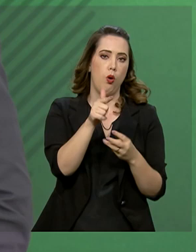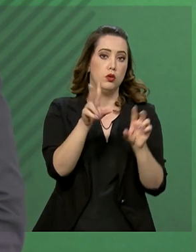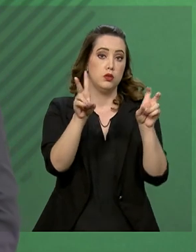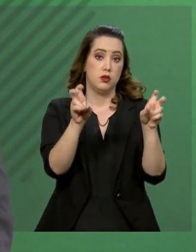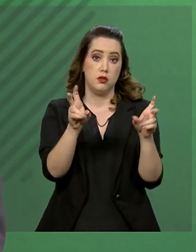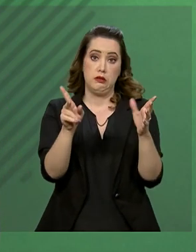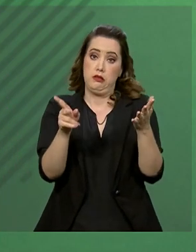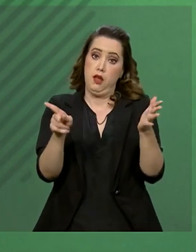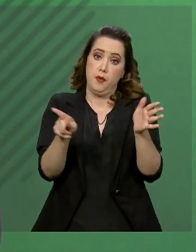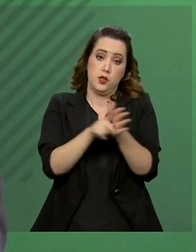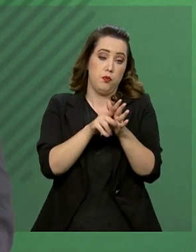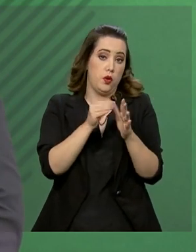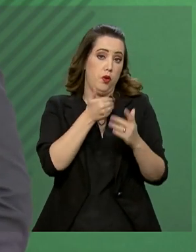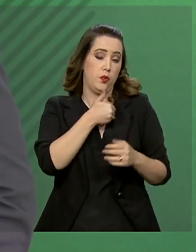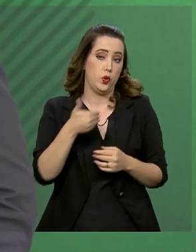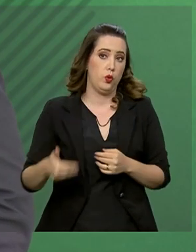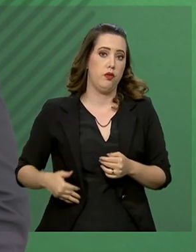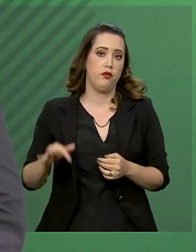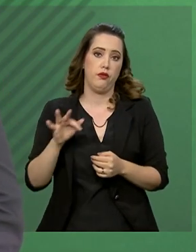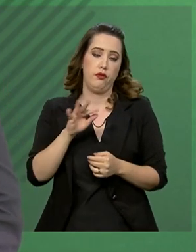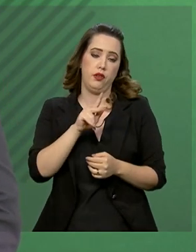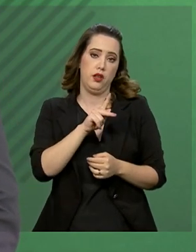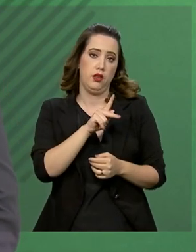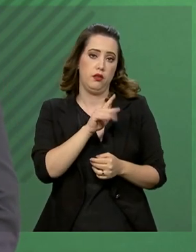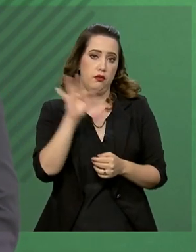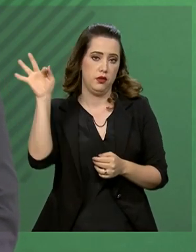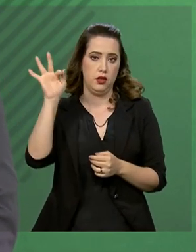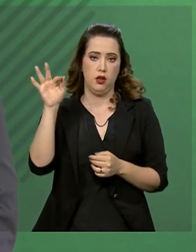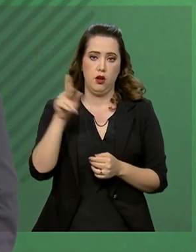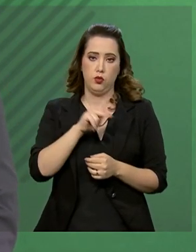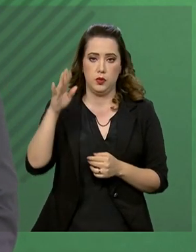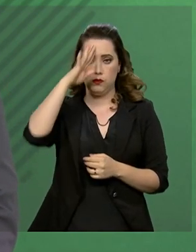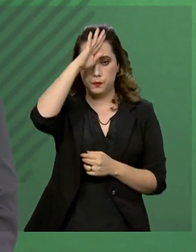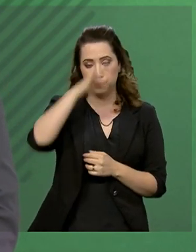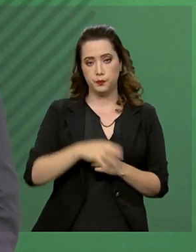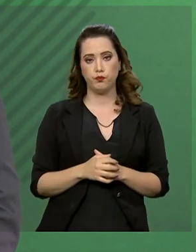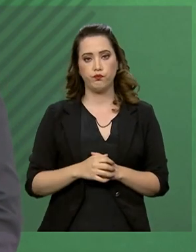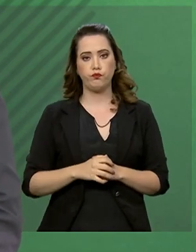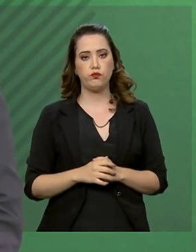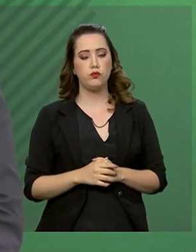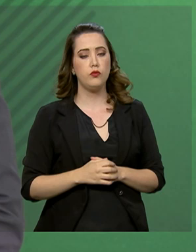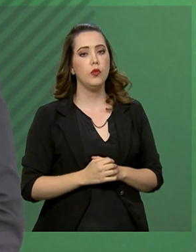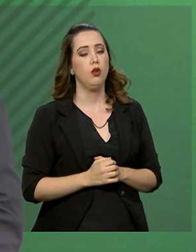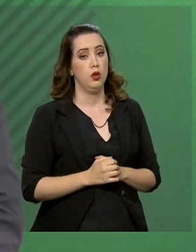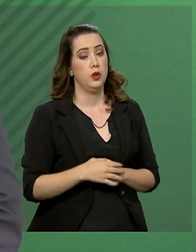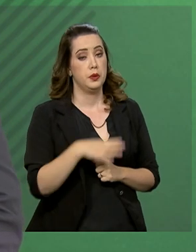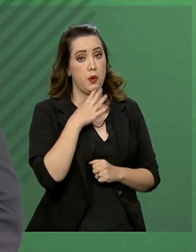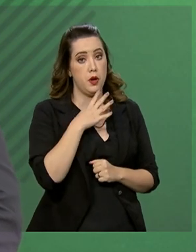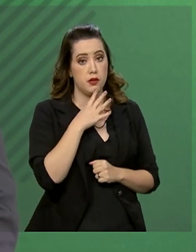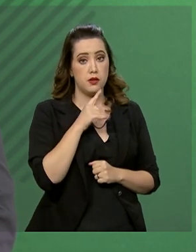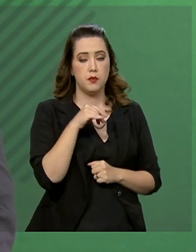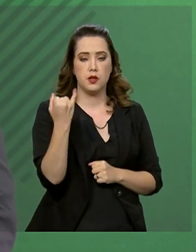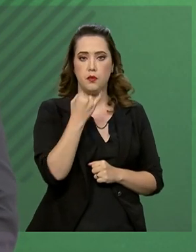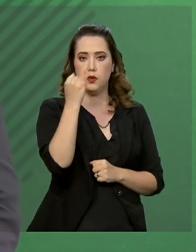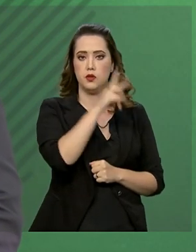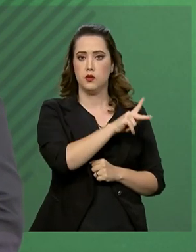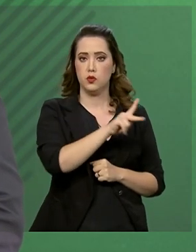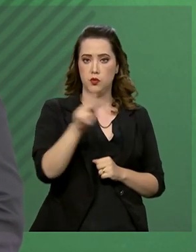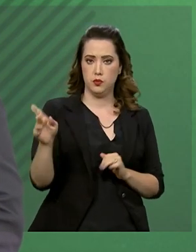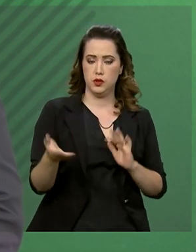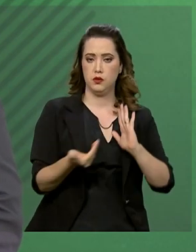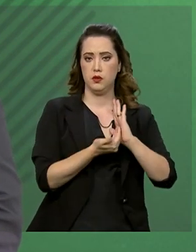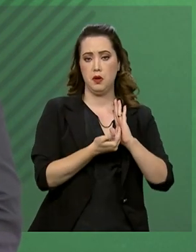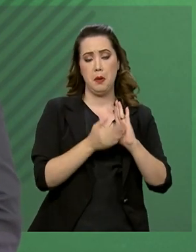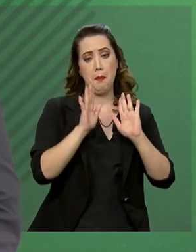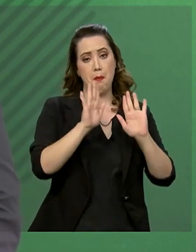do presidente Bajai Bolsonaro. Reconhecendo a importância do presidente da Câmara, mas há de